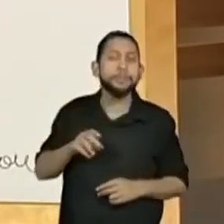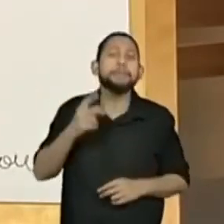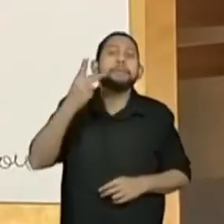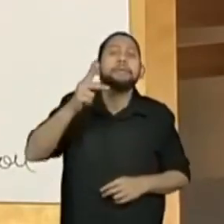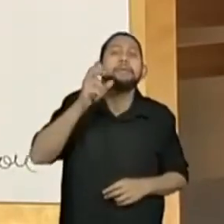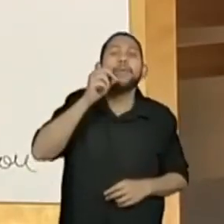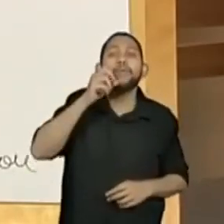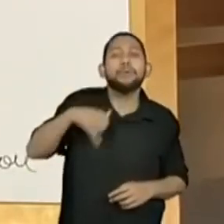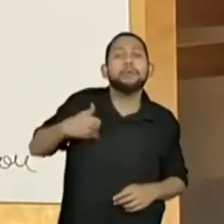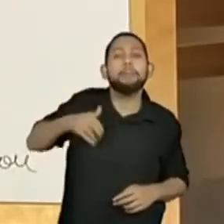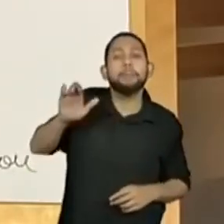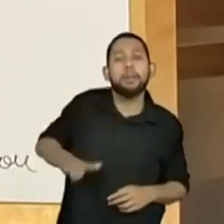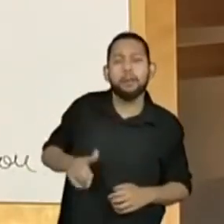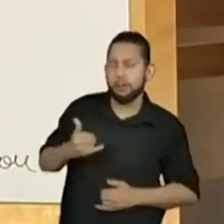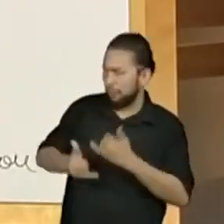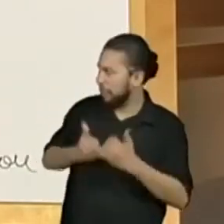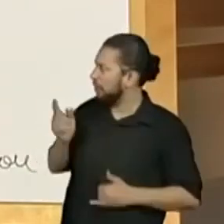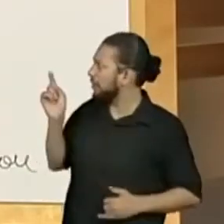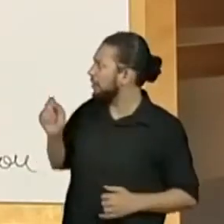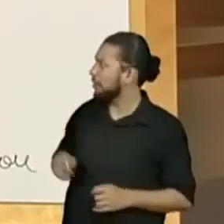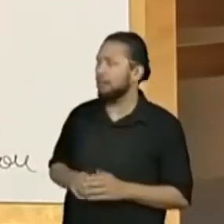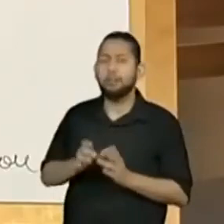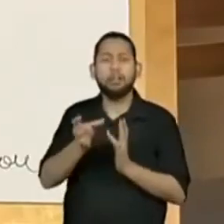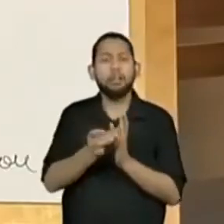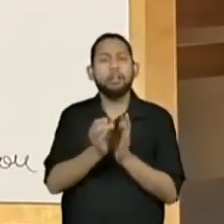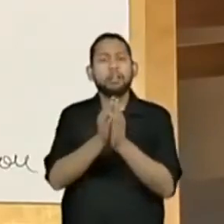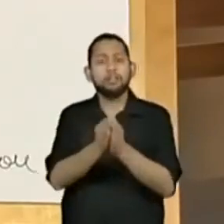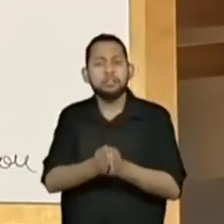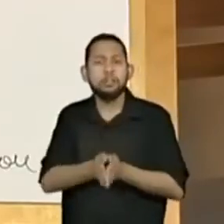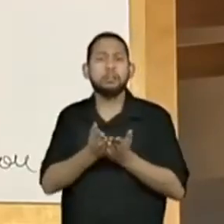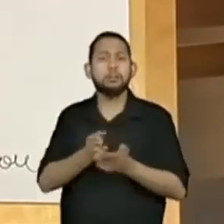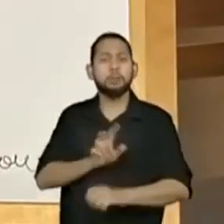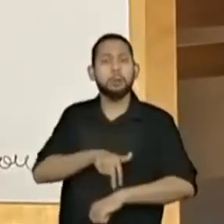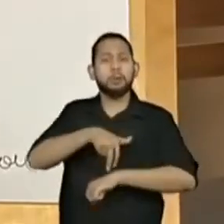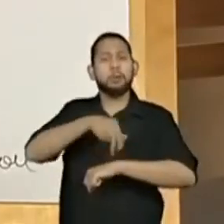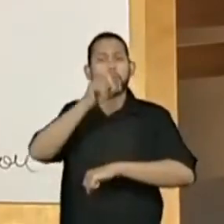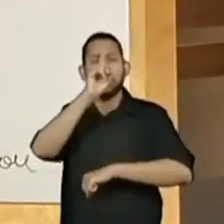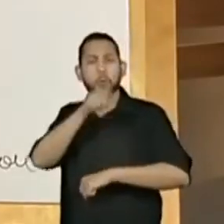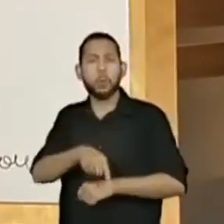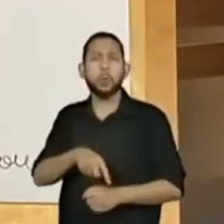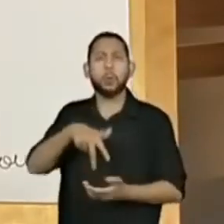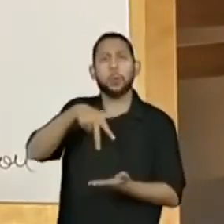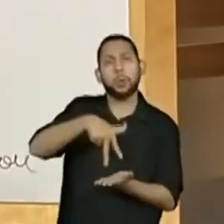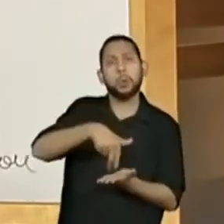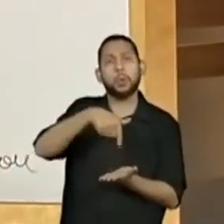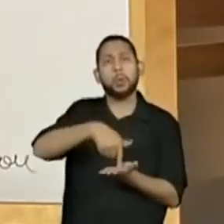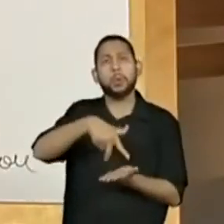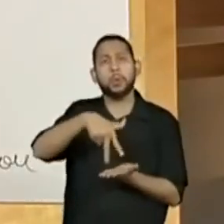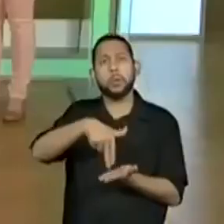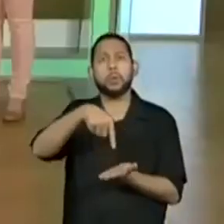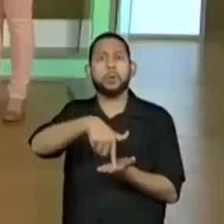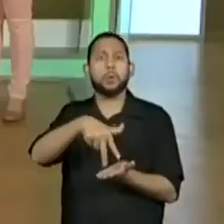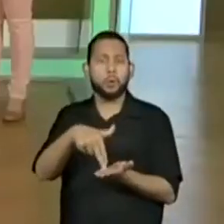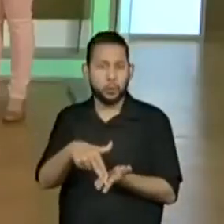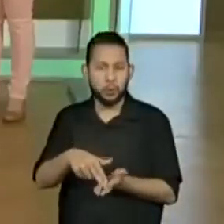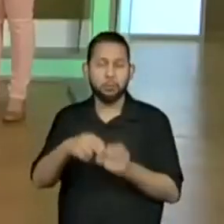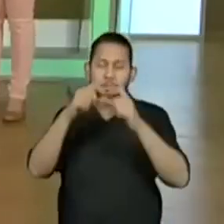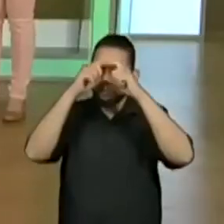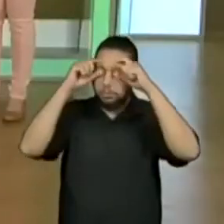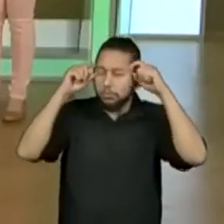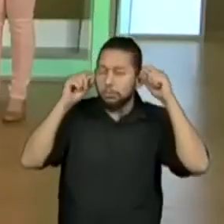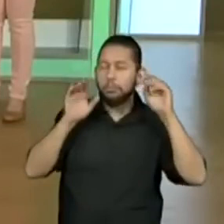queimada, boneca, pega, pega, casinha e mestre mandou? Será que os nossos avós